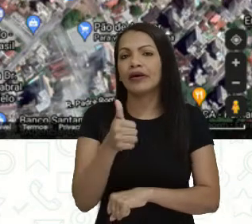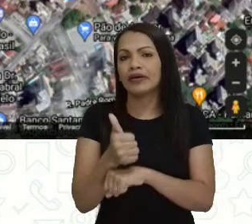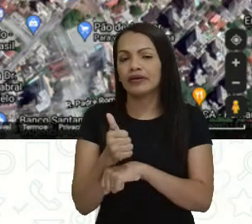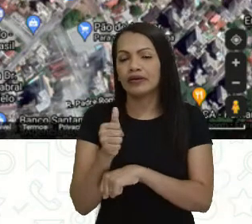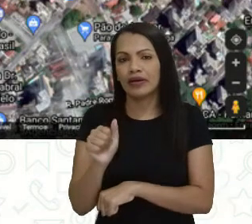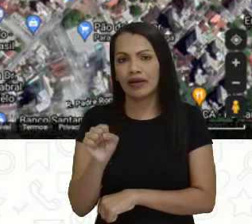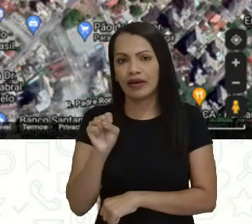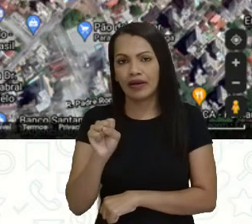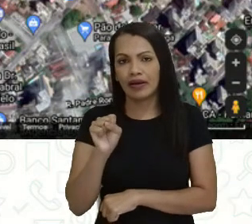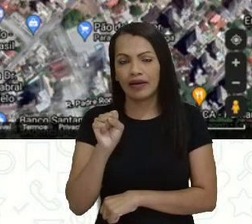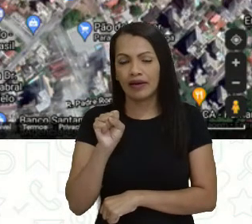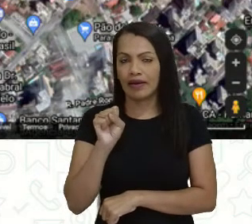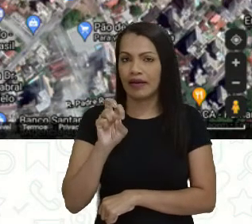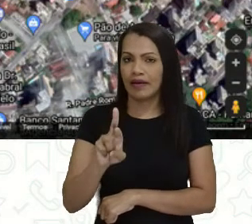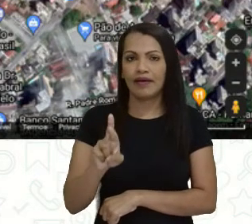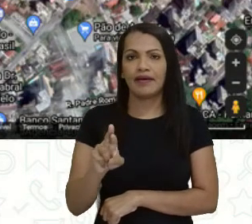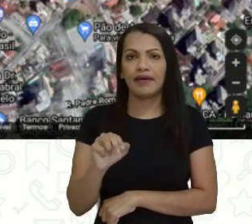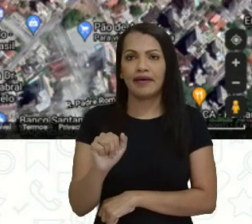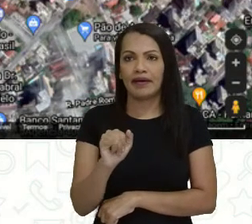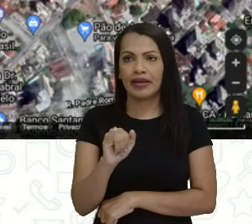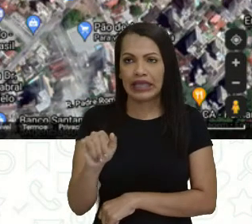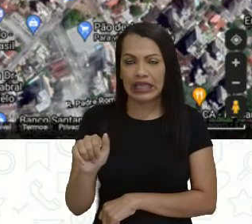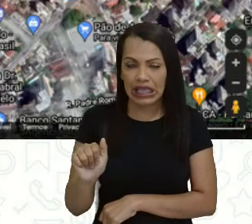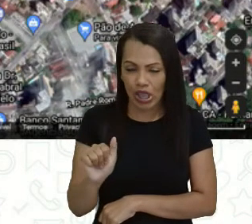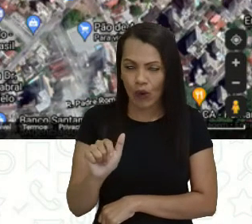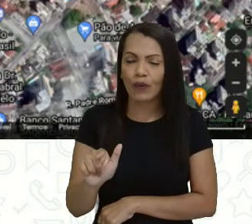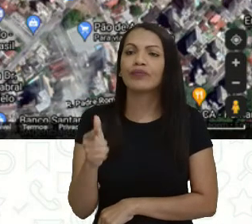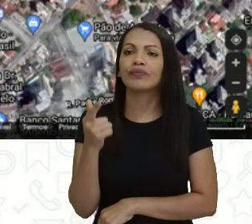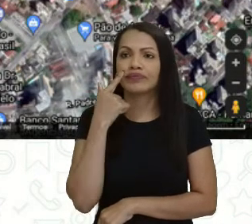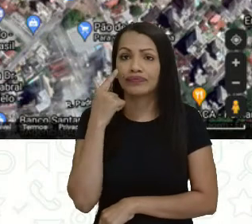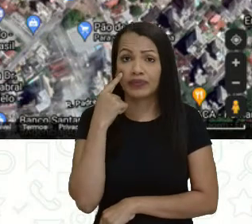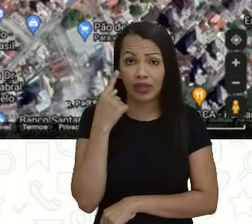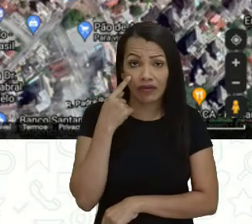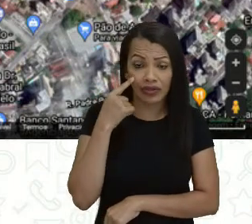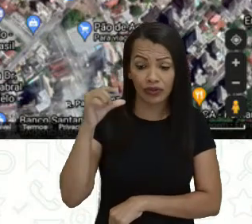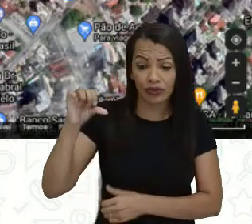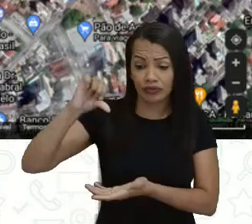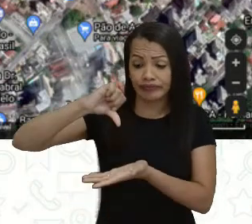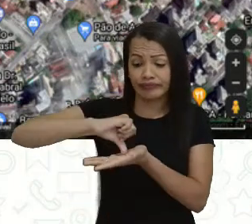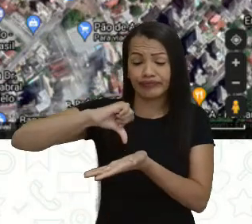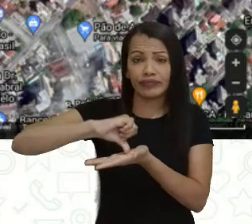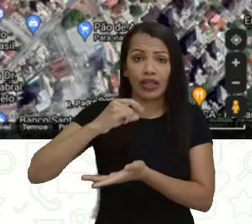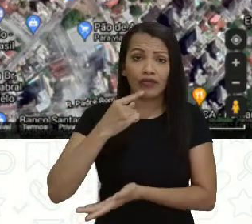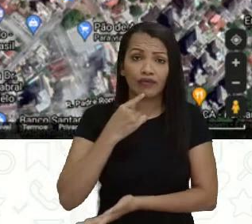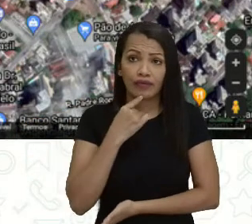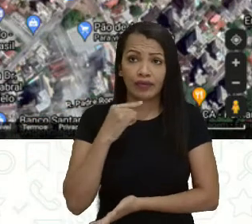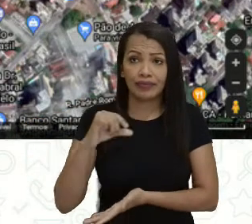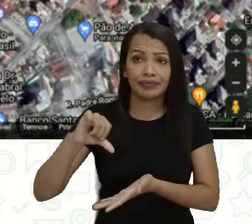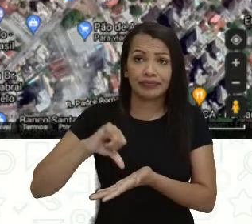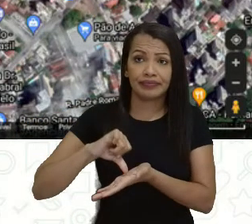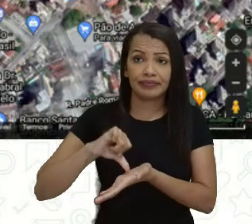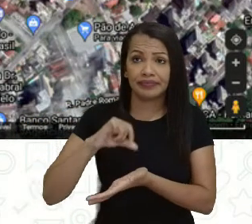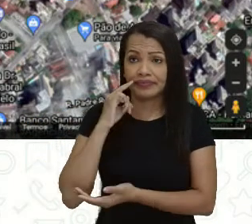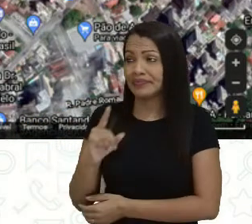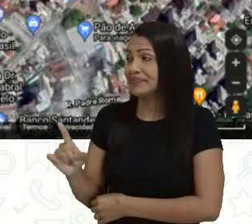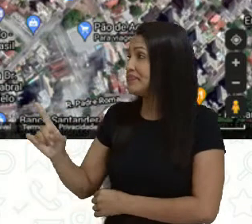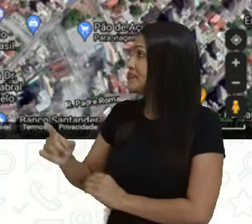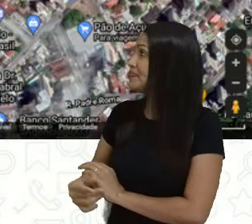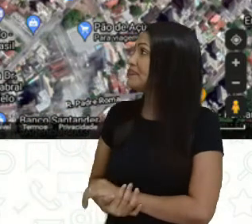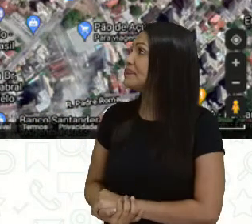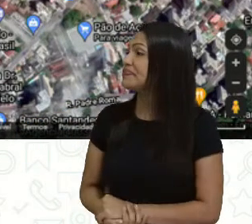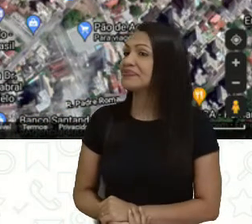E aqui, ó, na setinha aqui, no marcador vermelhinho, a gente tem o Sítio da Trindade, né?